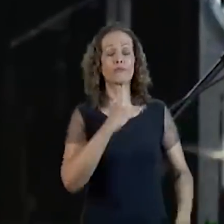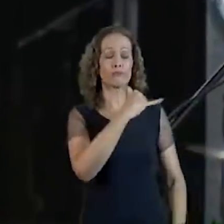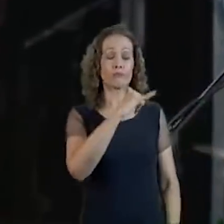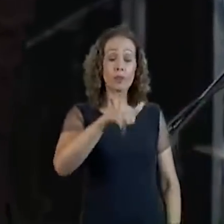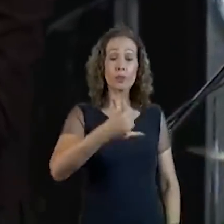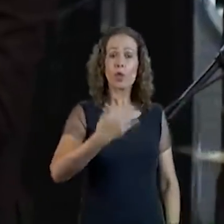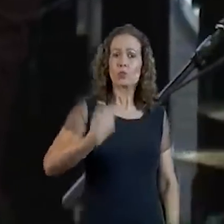Abundância plaga A plaga A plaga Obrigado.